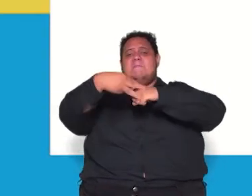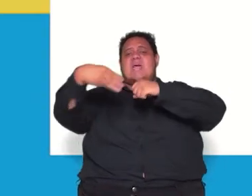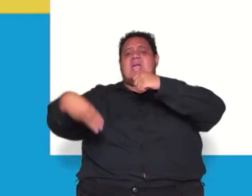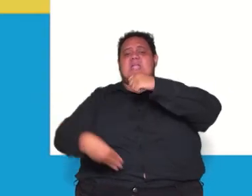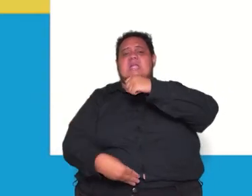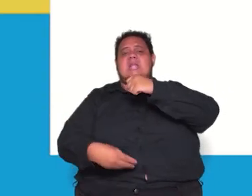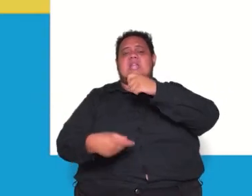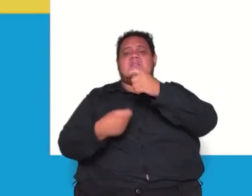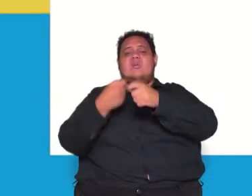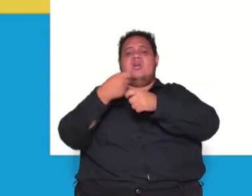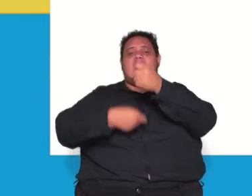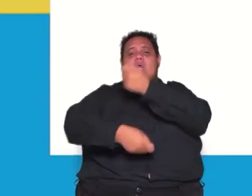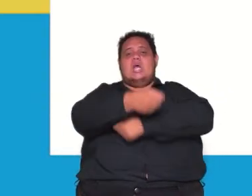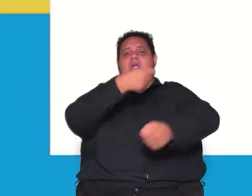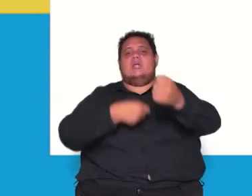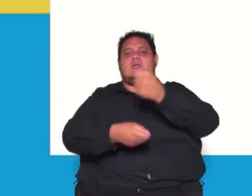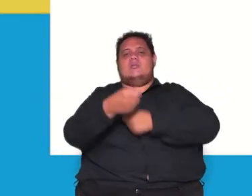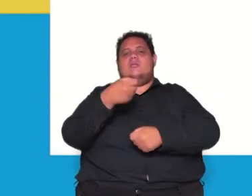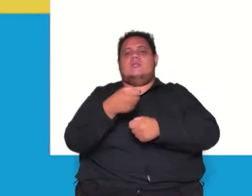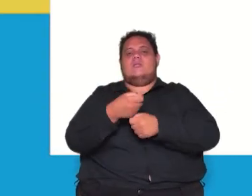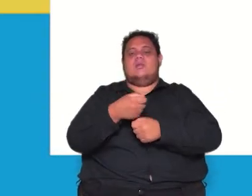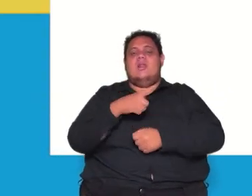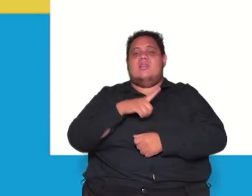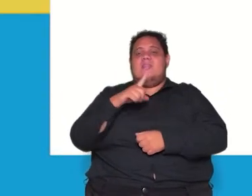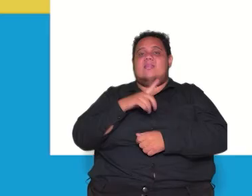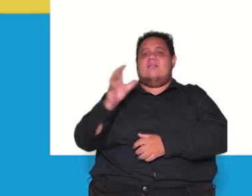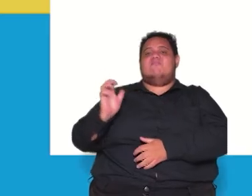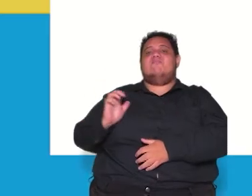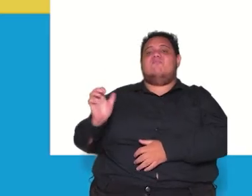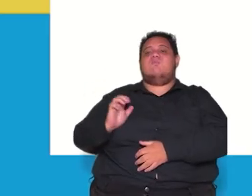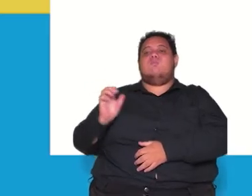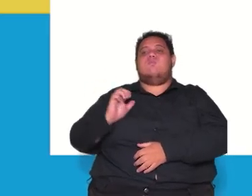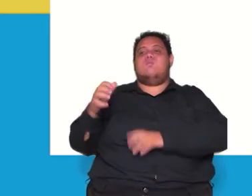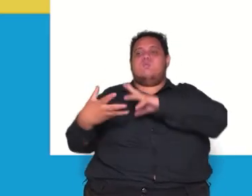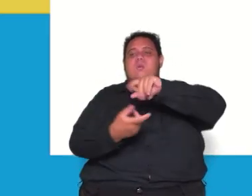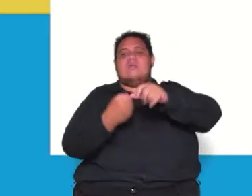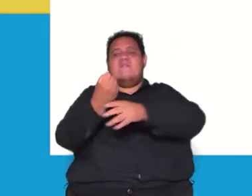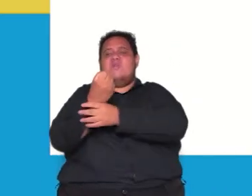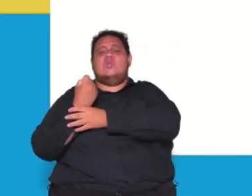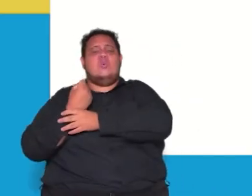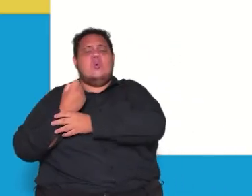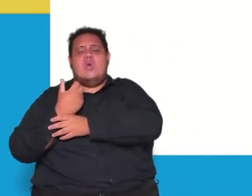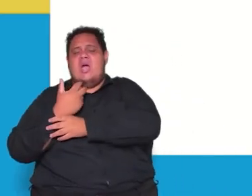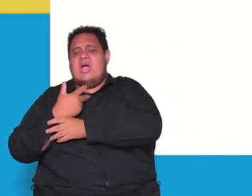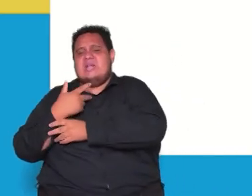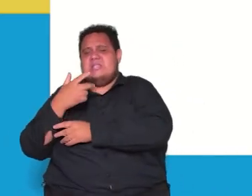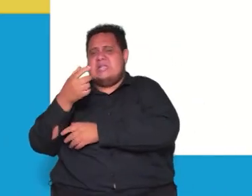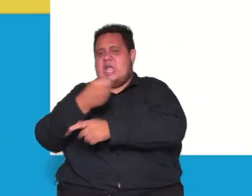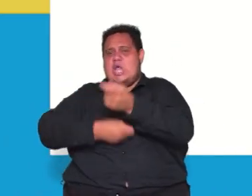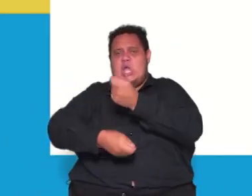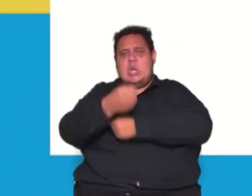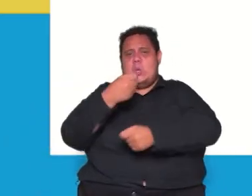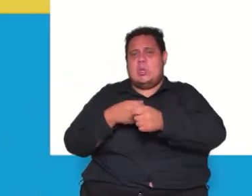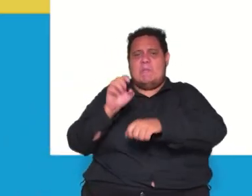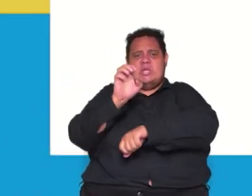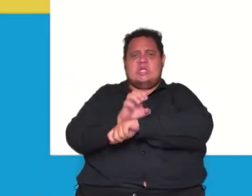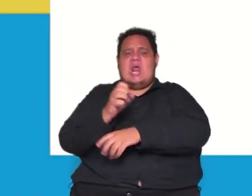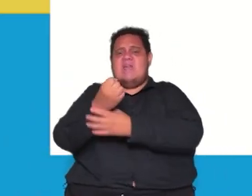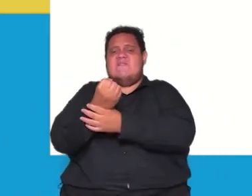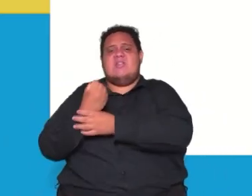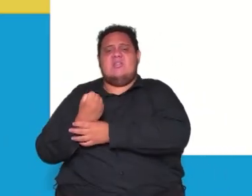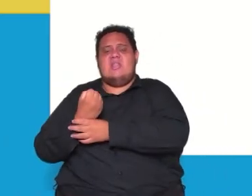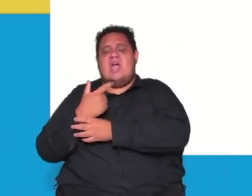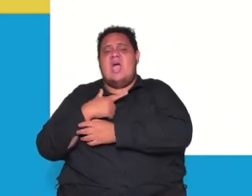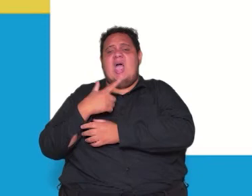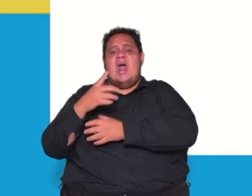obra dele foi a a riqueza das nações defendia a não intervenção do estado na economia defendia a